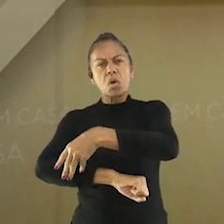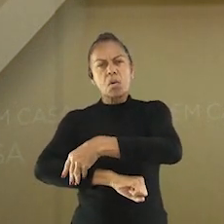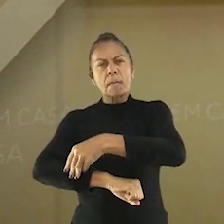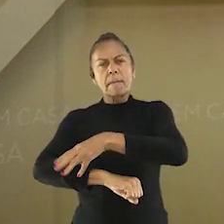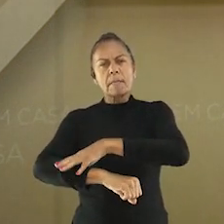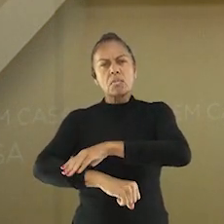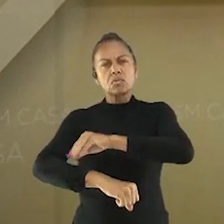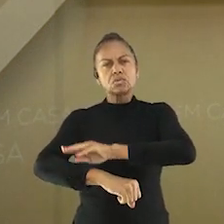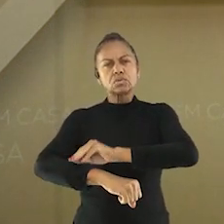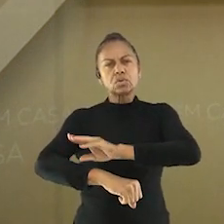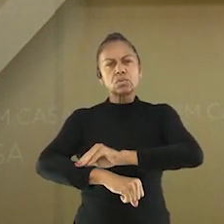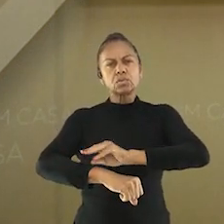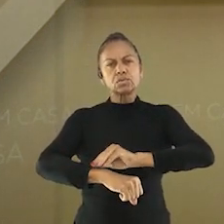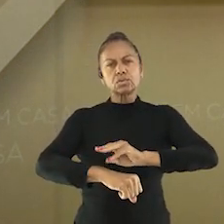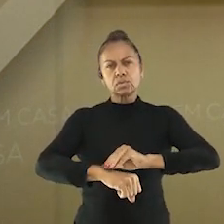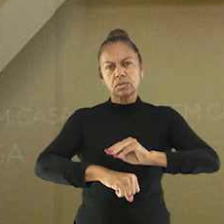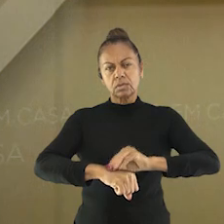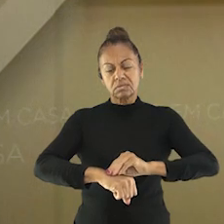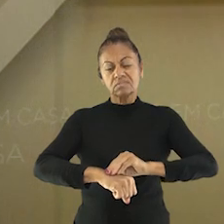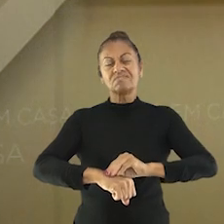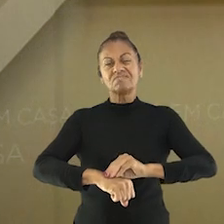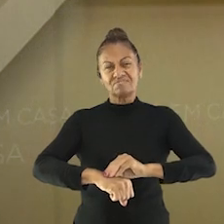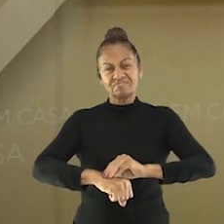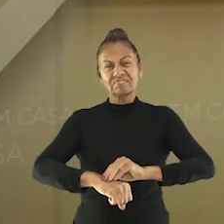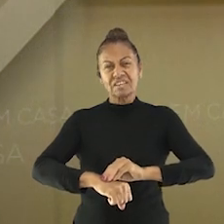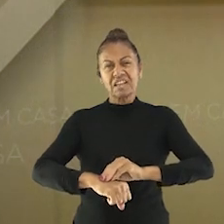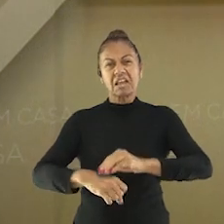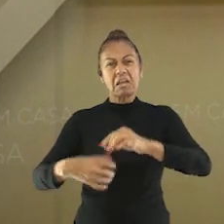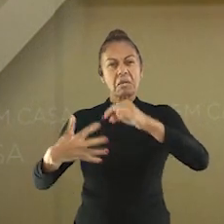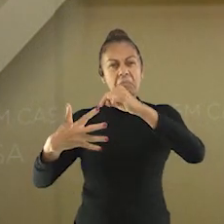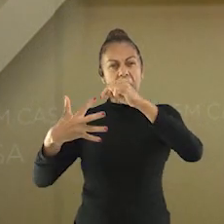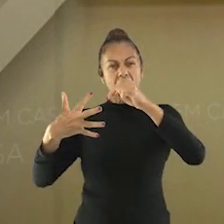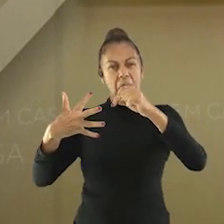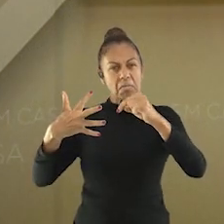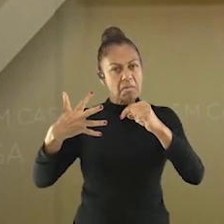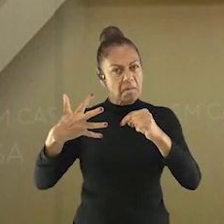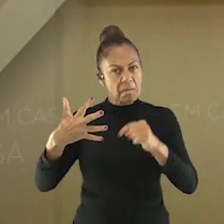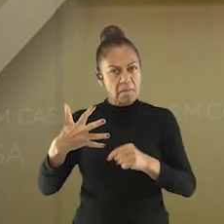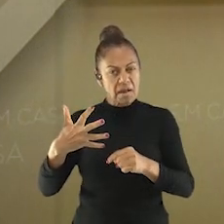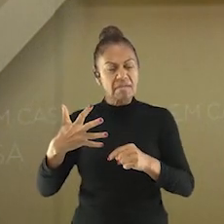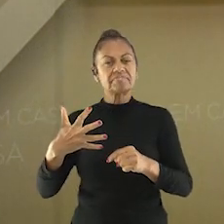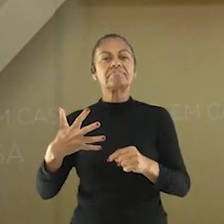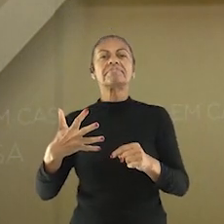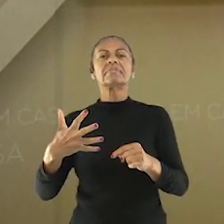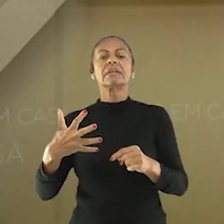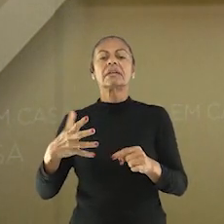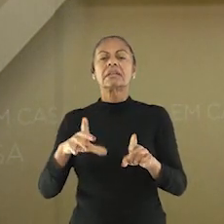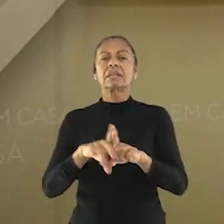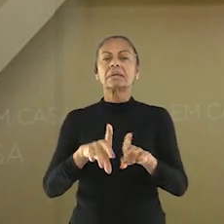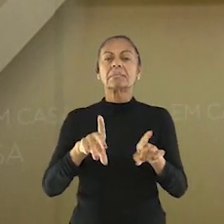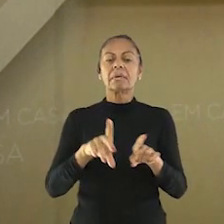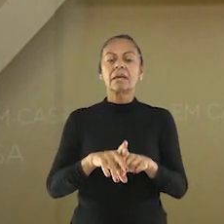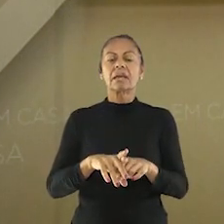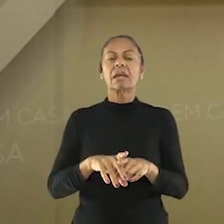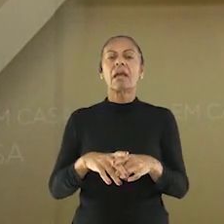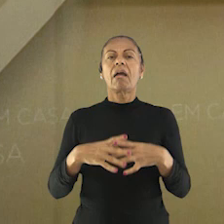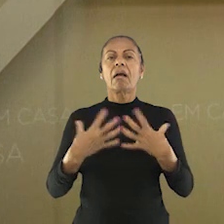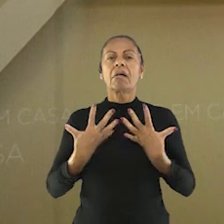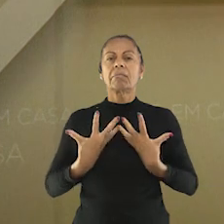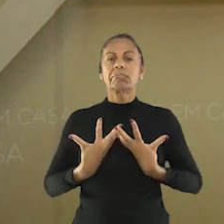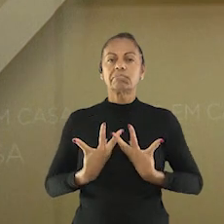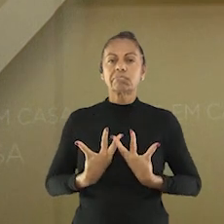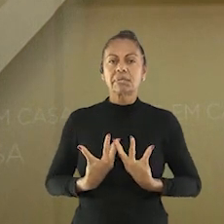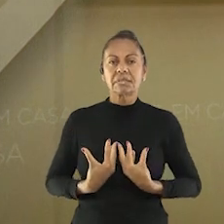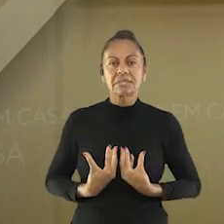podendo agravar alguma enfermidade que já existia, fibromialgia é um dos casos. Cansato constante, por que?